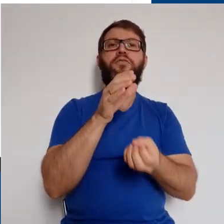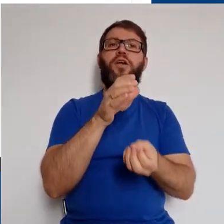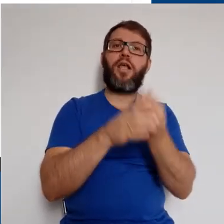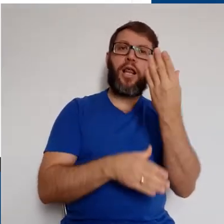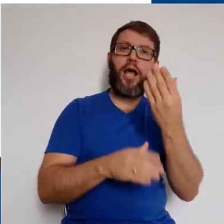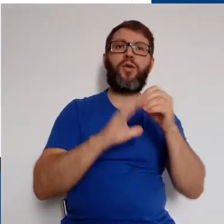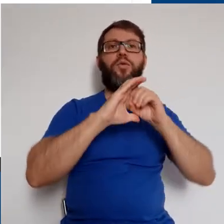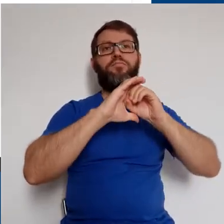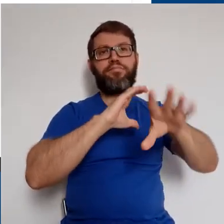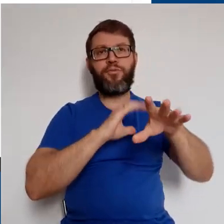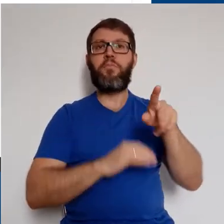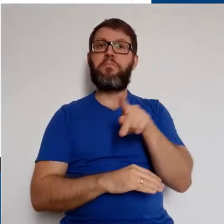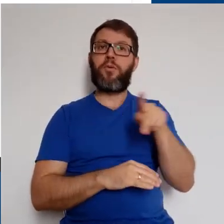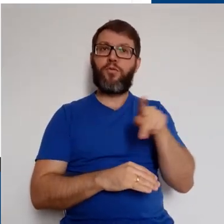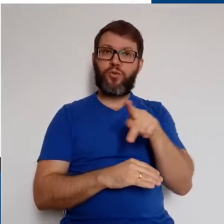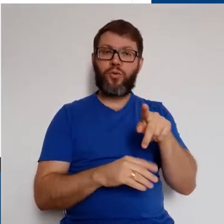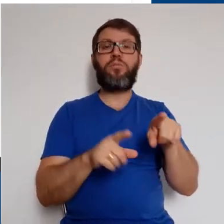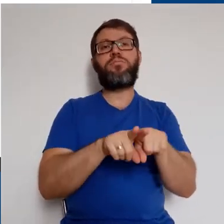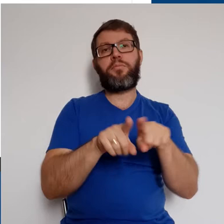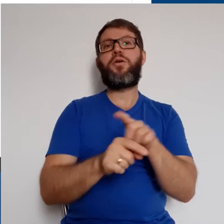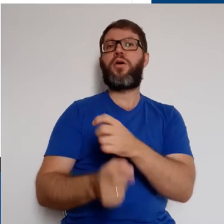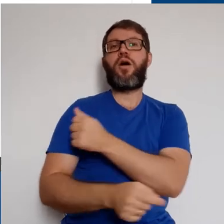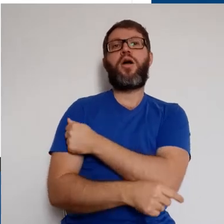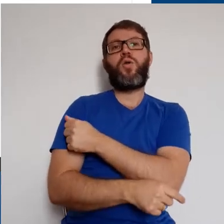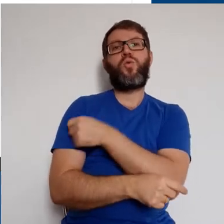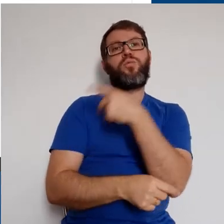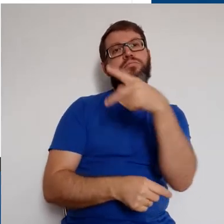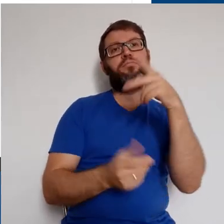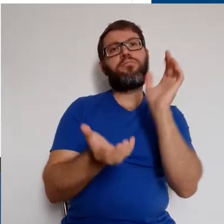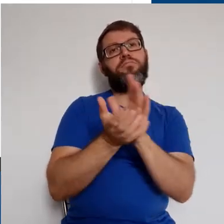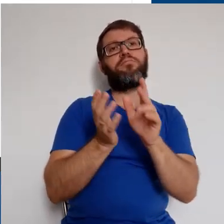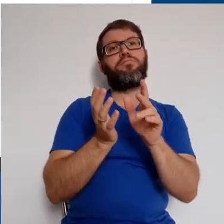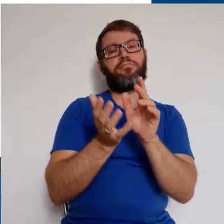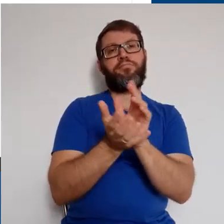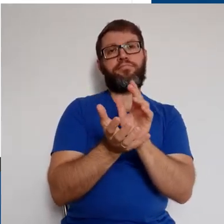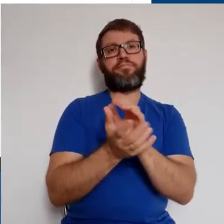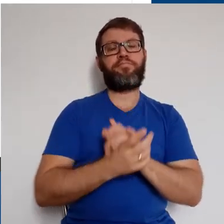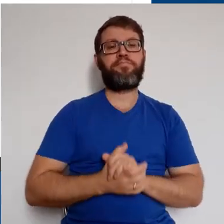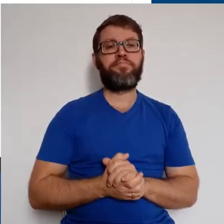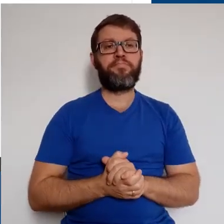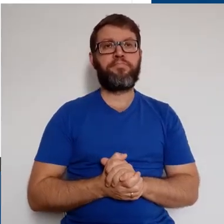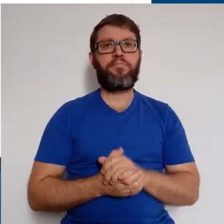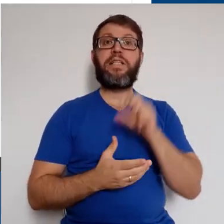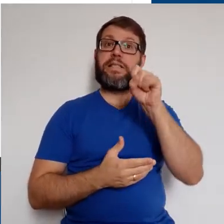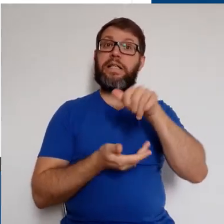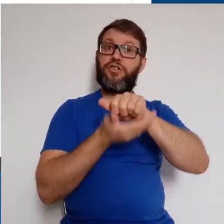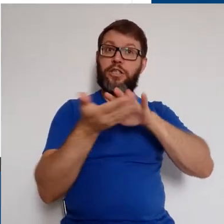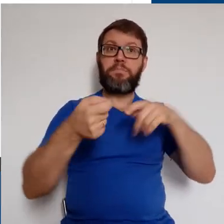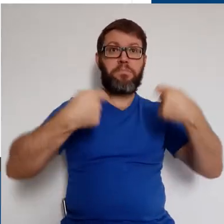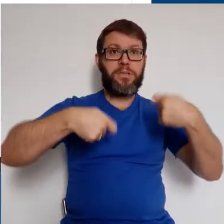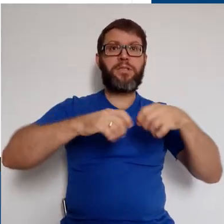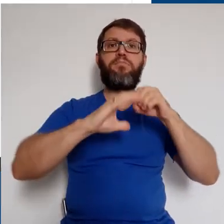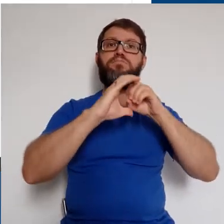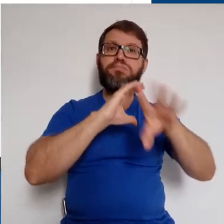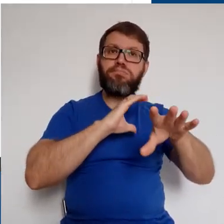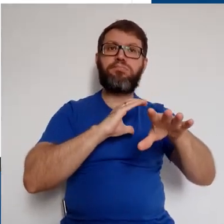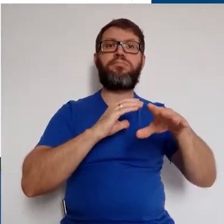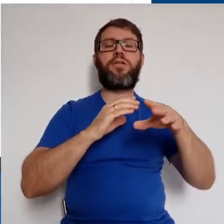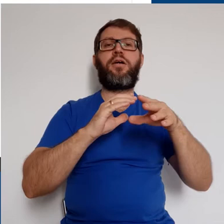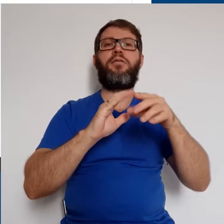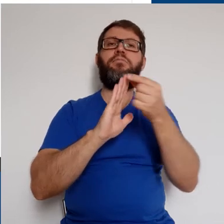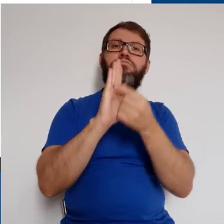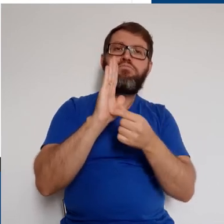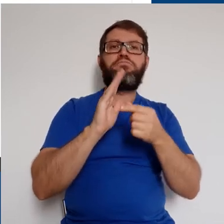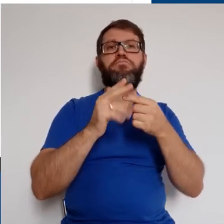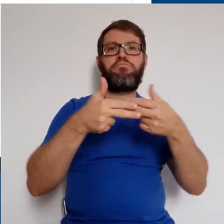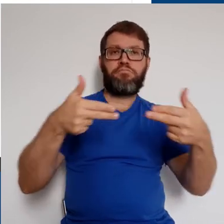estão os arquivos que foram criados e enviados pelo professor e pelos alunos dessa turma. Quando alguma atividade requer o